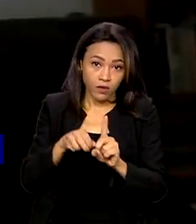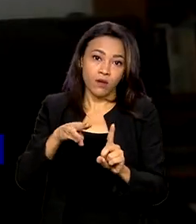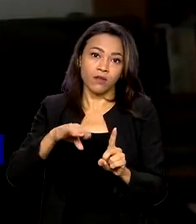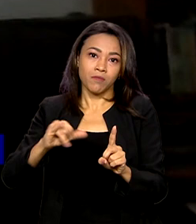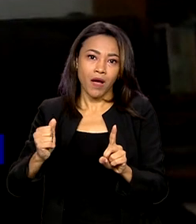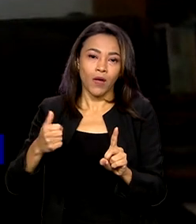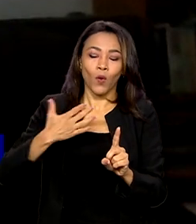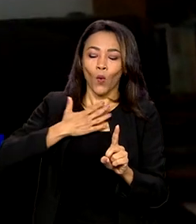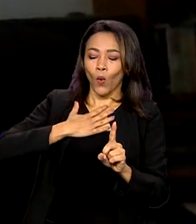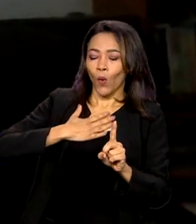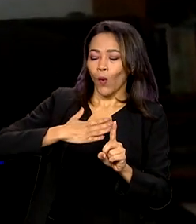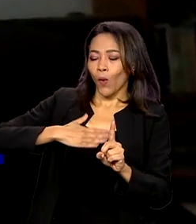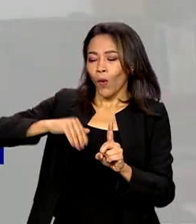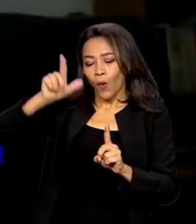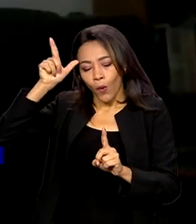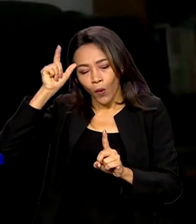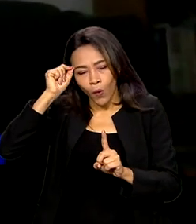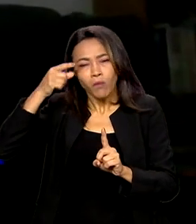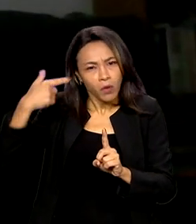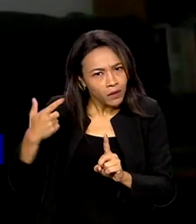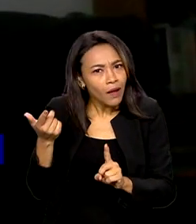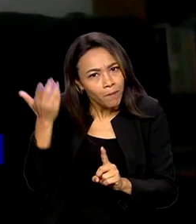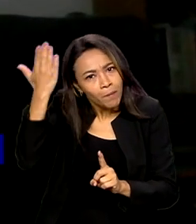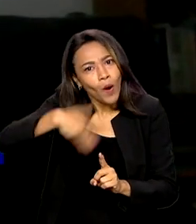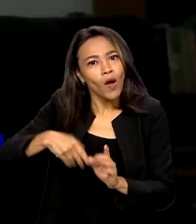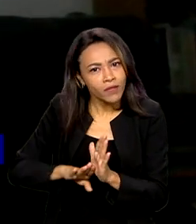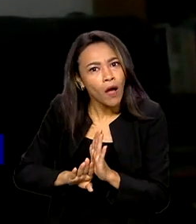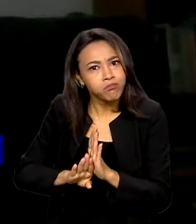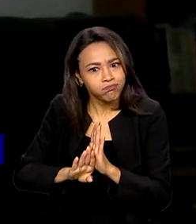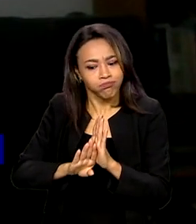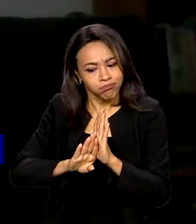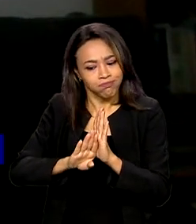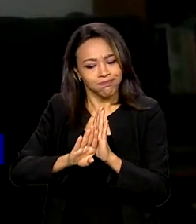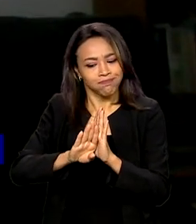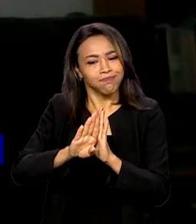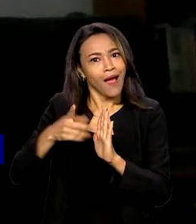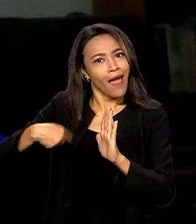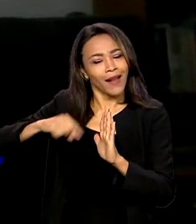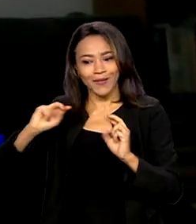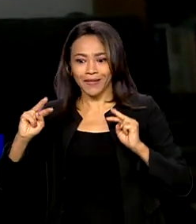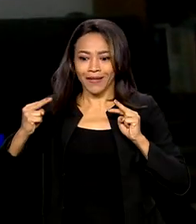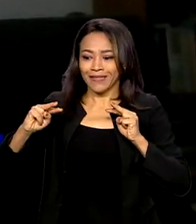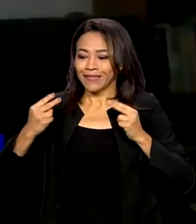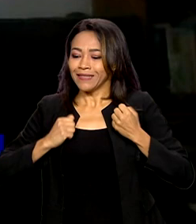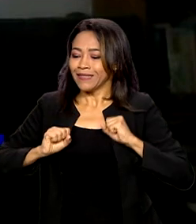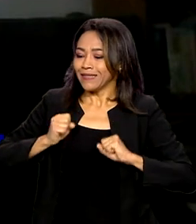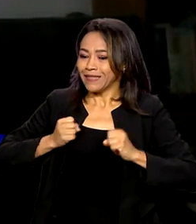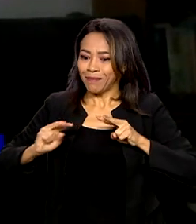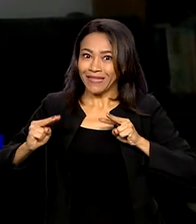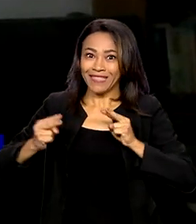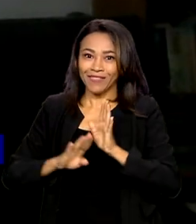setor industrial como um todo crescendo. E essa era a nossa grande expectativa de como seria